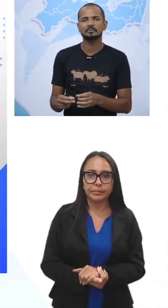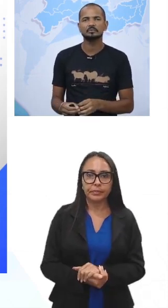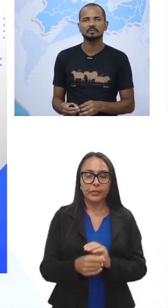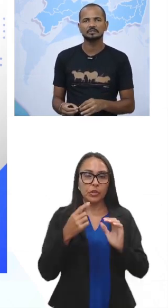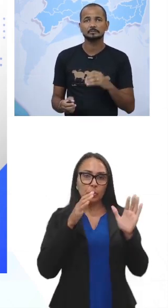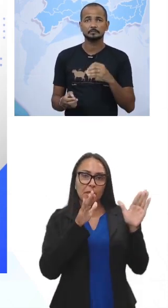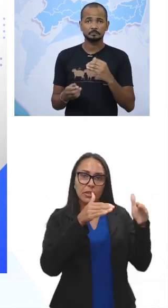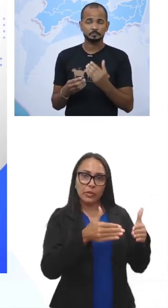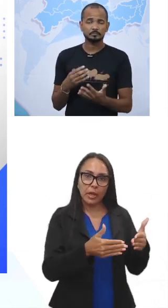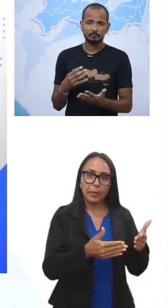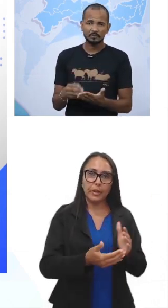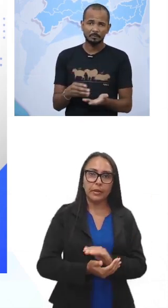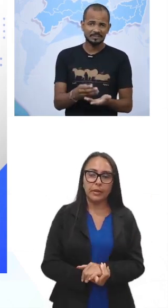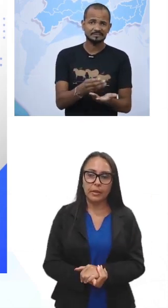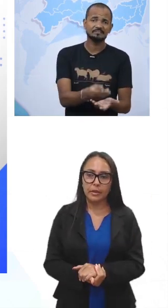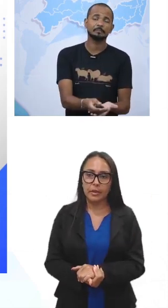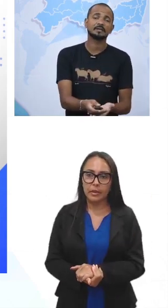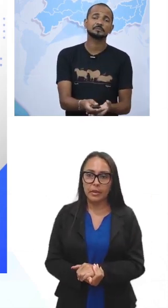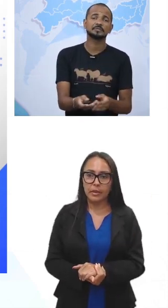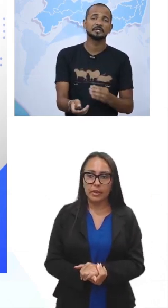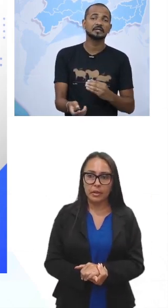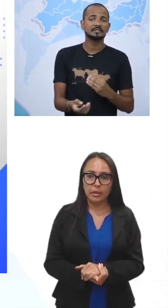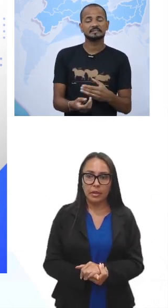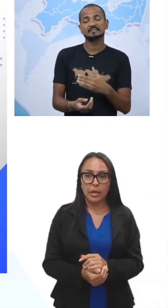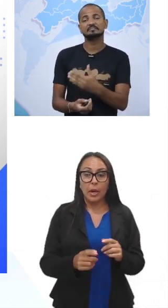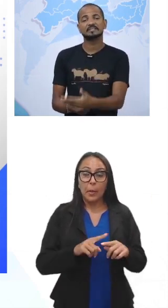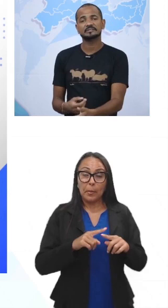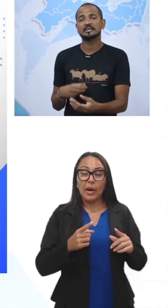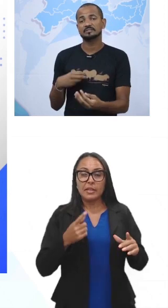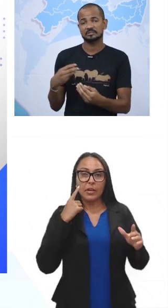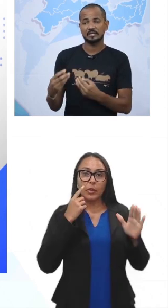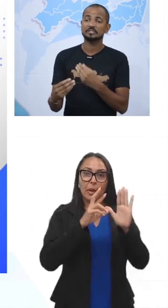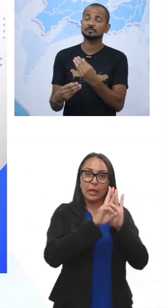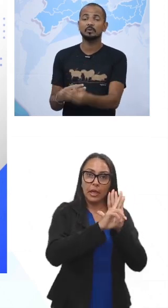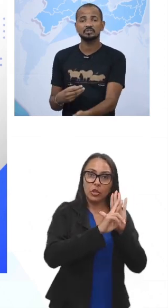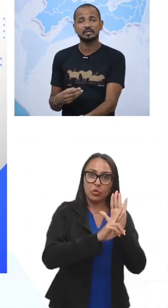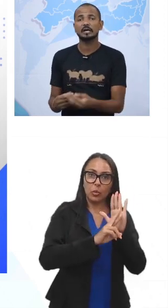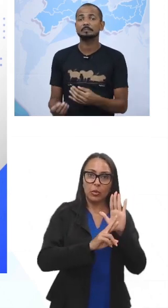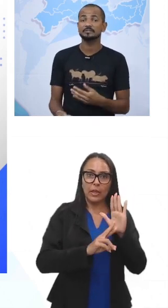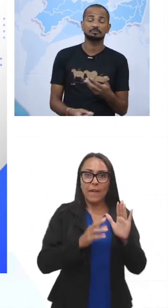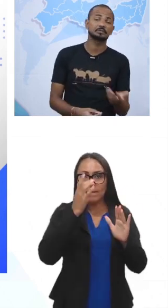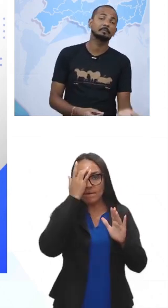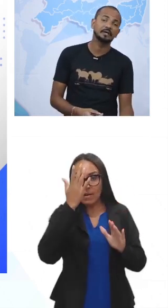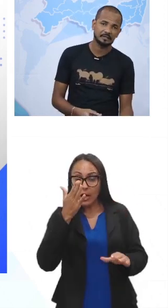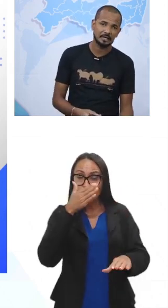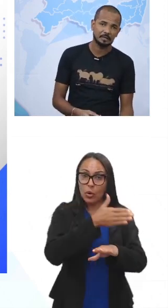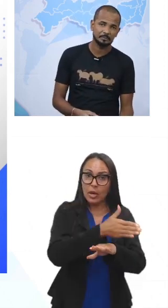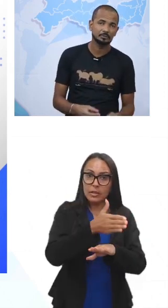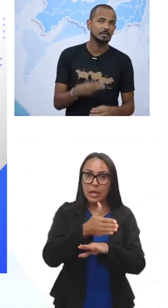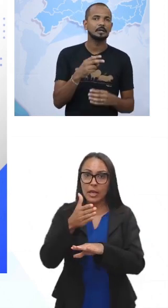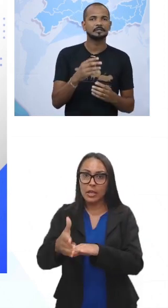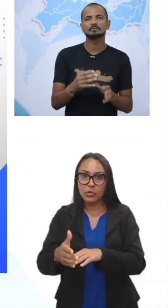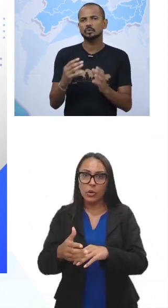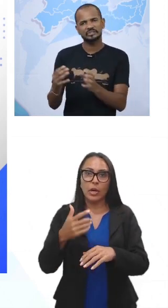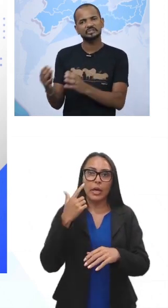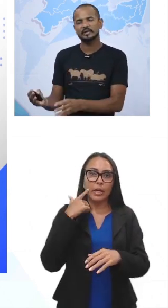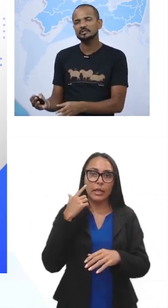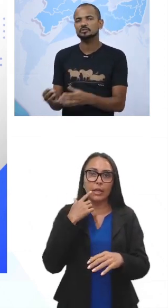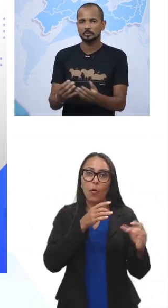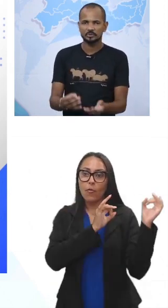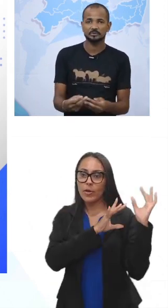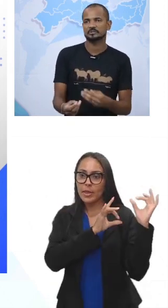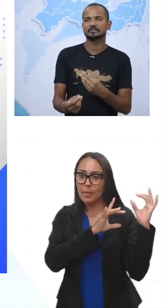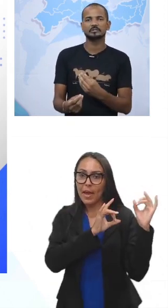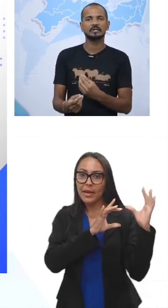não tem muito isso, mas serve para responder, se é de fácil acesso, se a resposta é rápida, se o feedback é rápido, então, todos esses